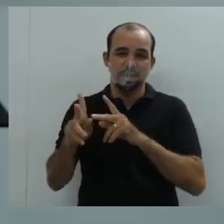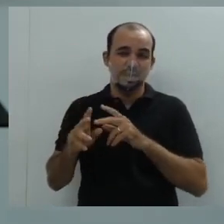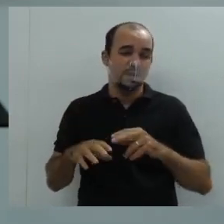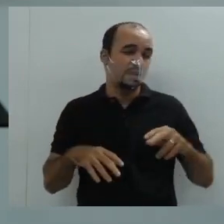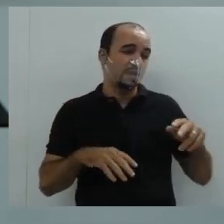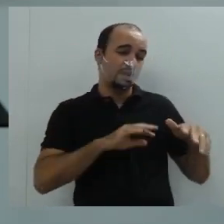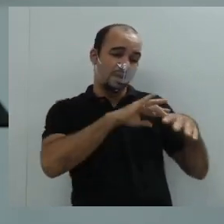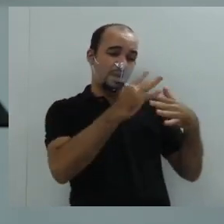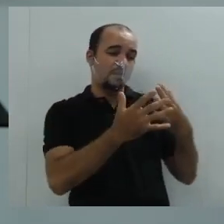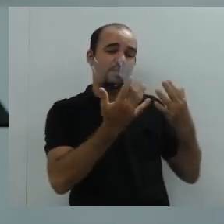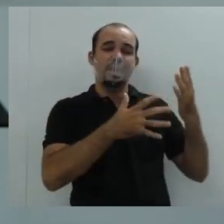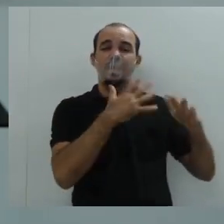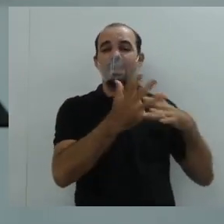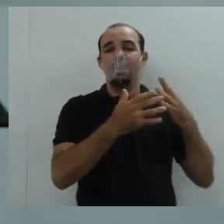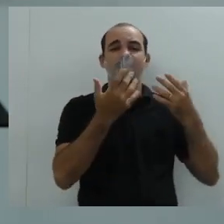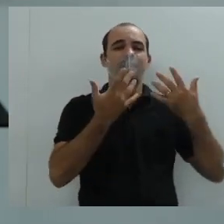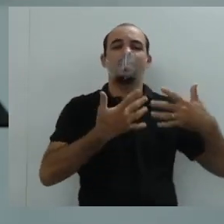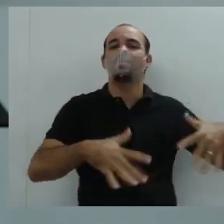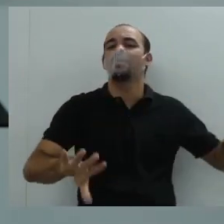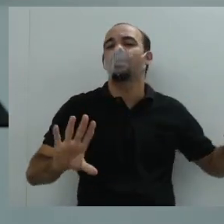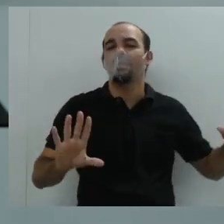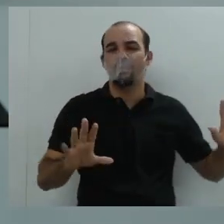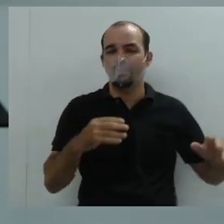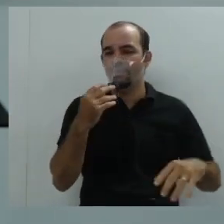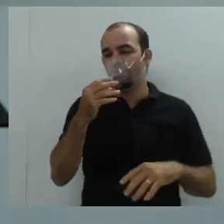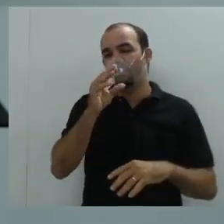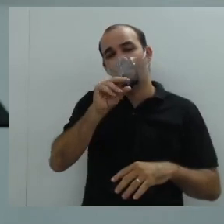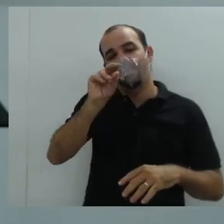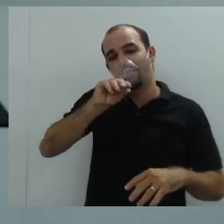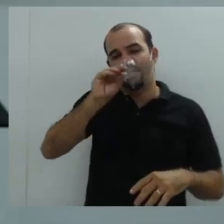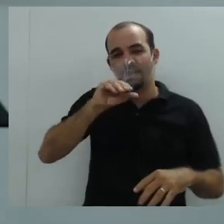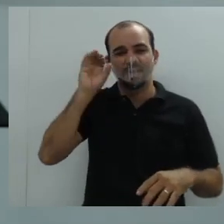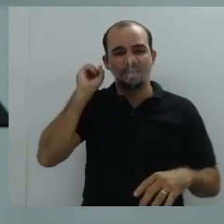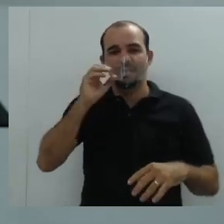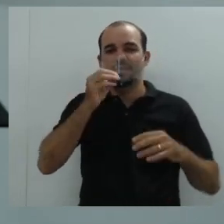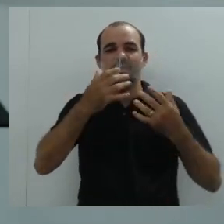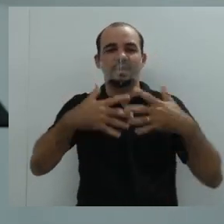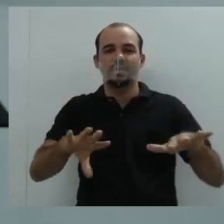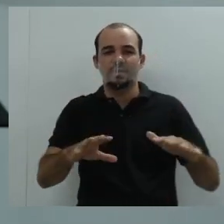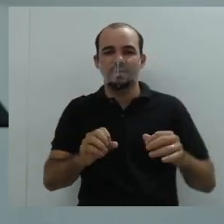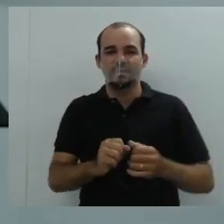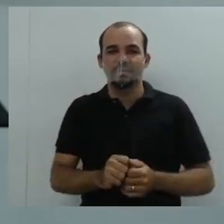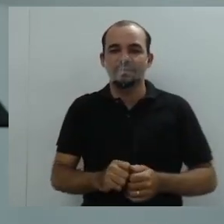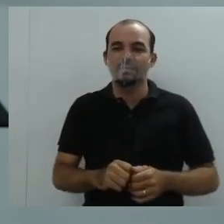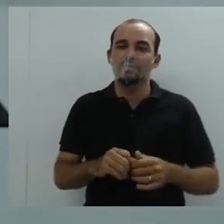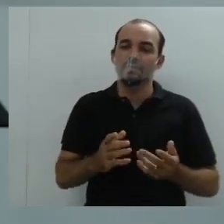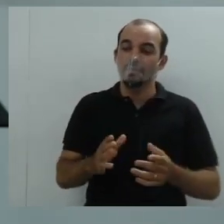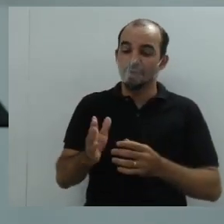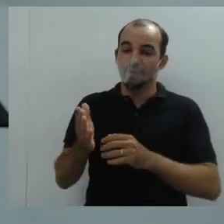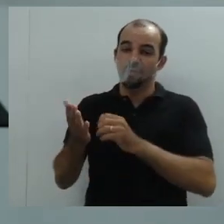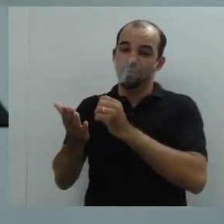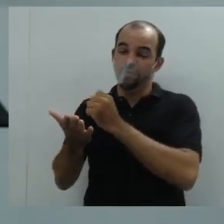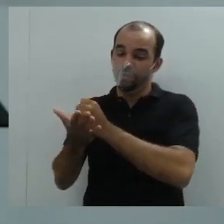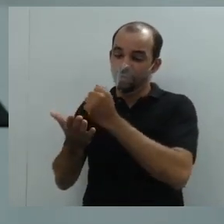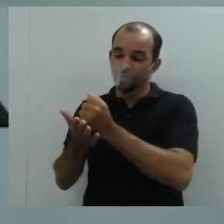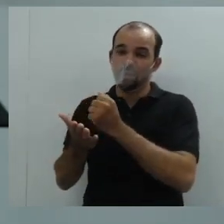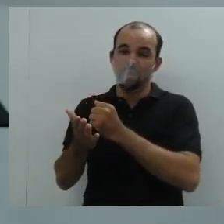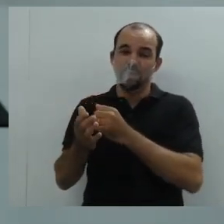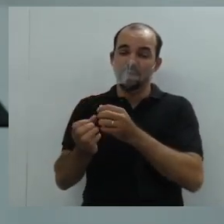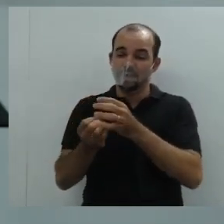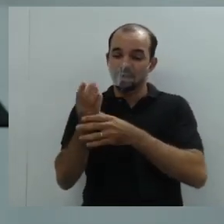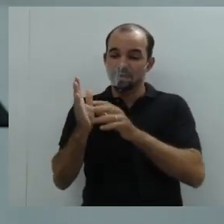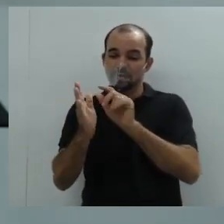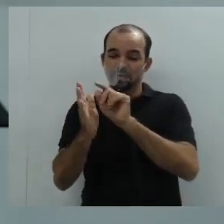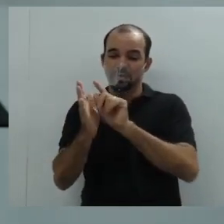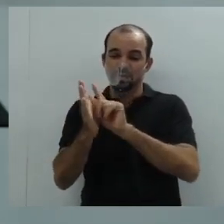No caso do nosso abaixo-assinado, se você for fazer no campo físico, utilizando a folha de papel, como a gente sempre fez, vocês